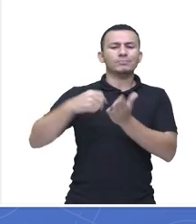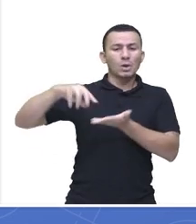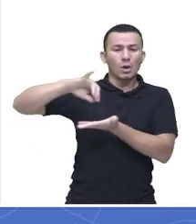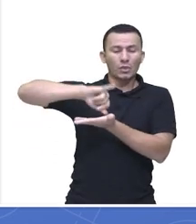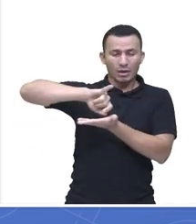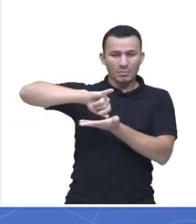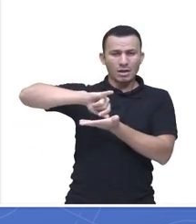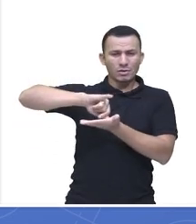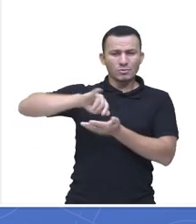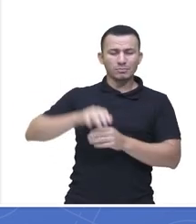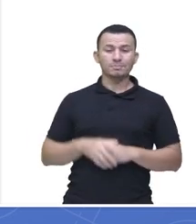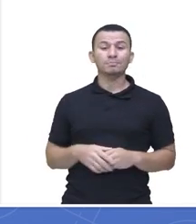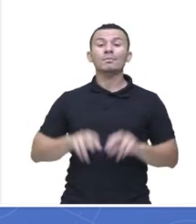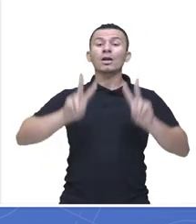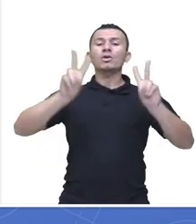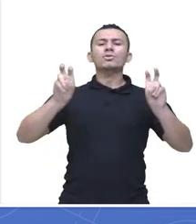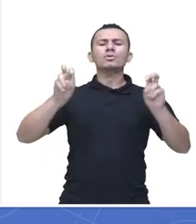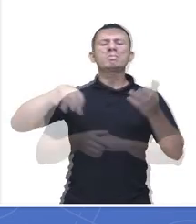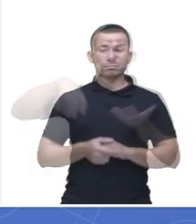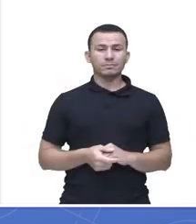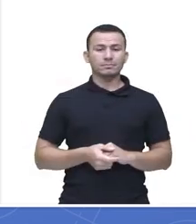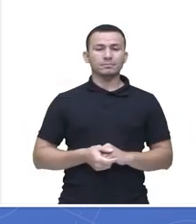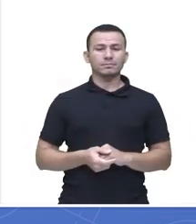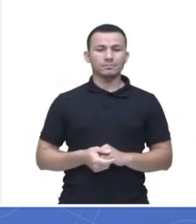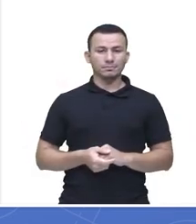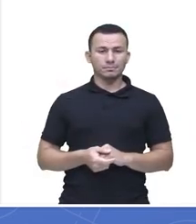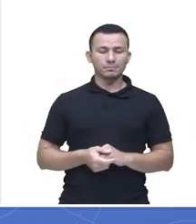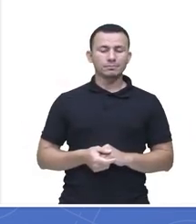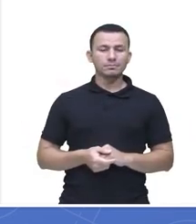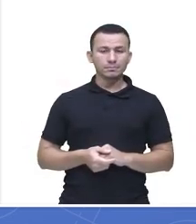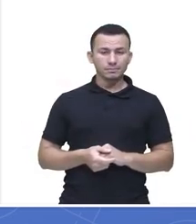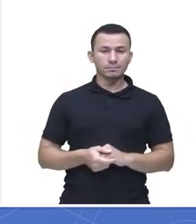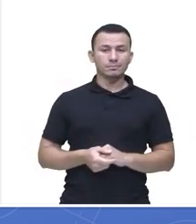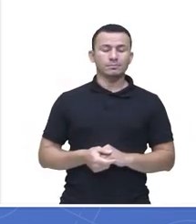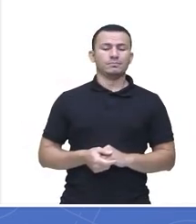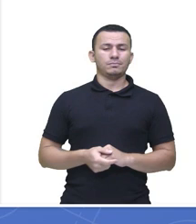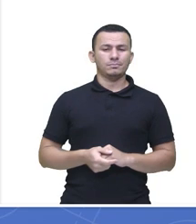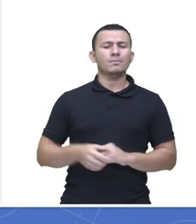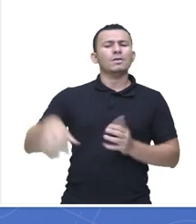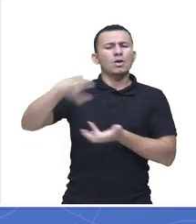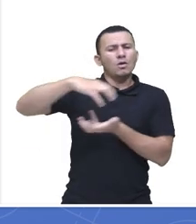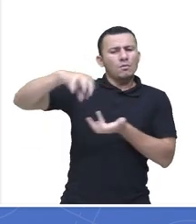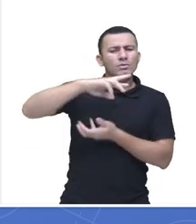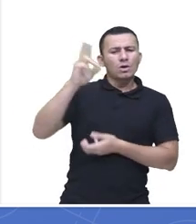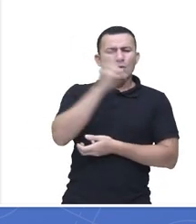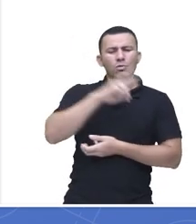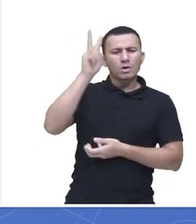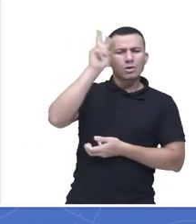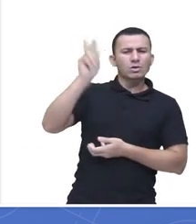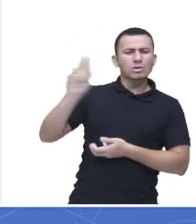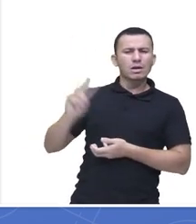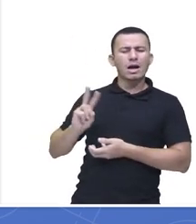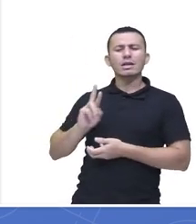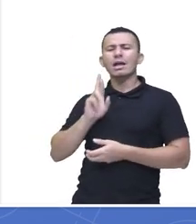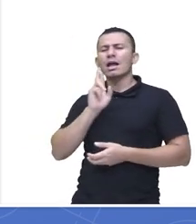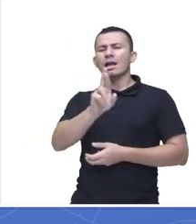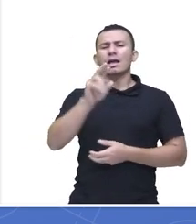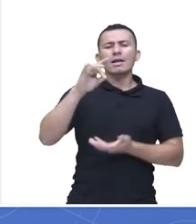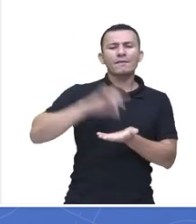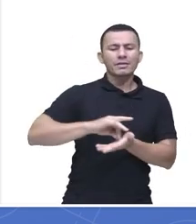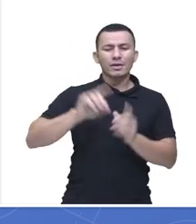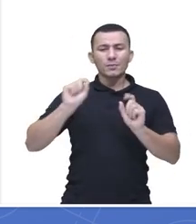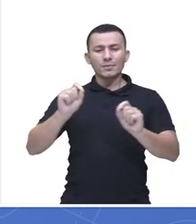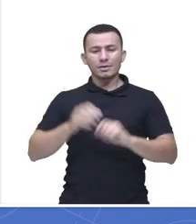olha aí, a Revolução Russa. Seus adobramentos históricos, é correto afirmar que a